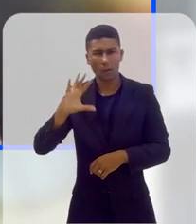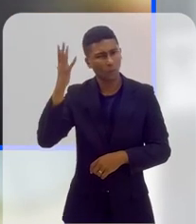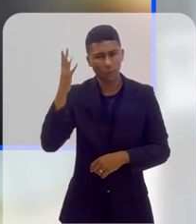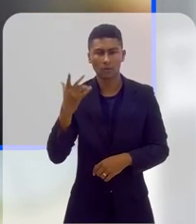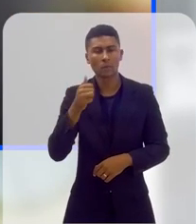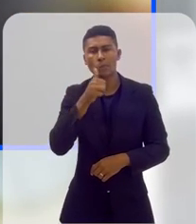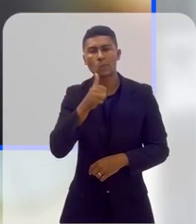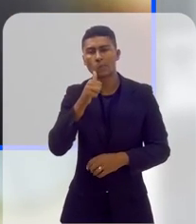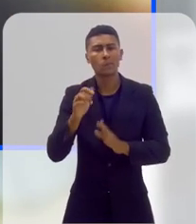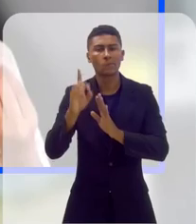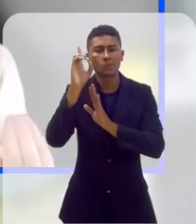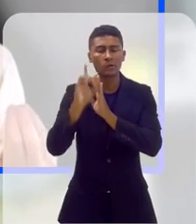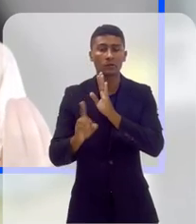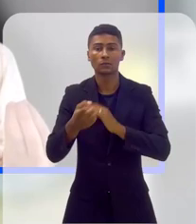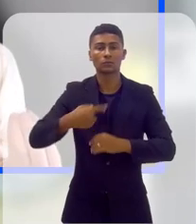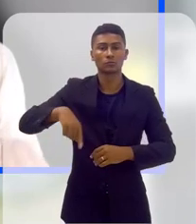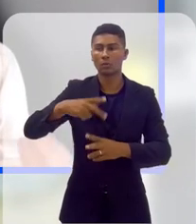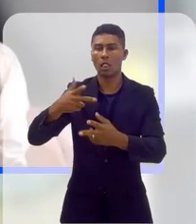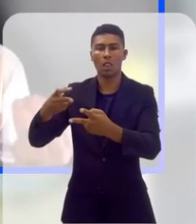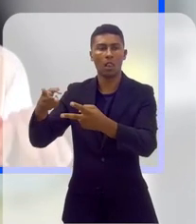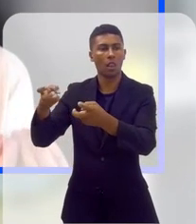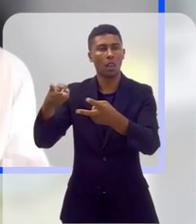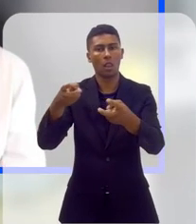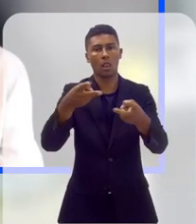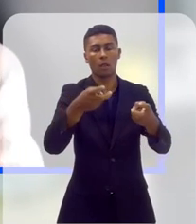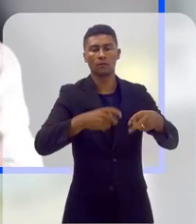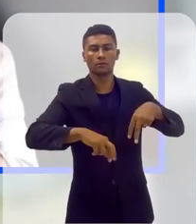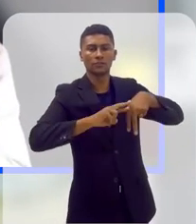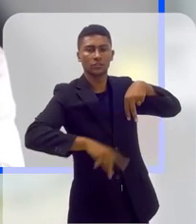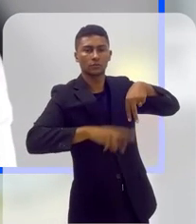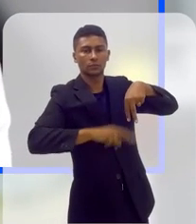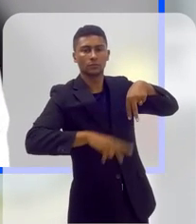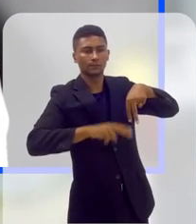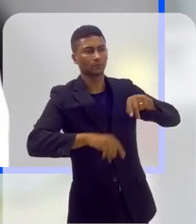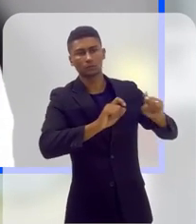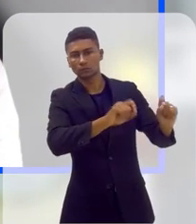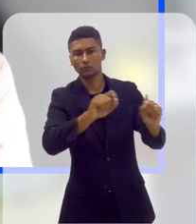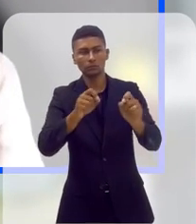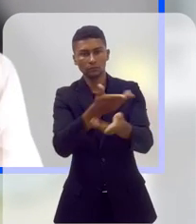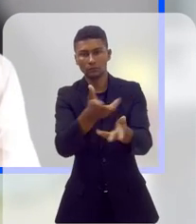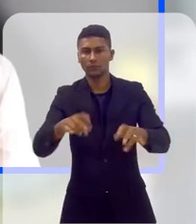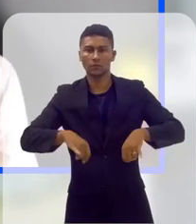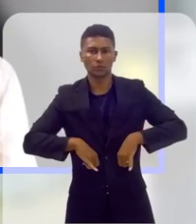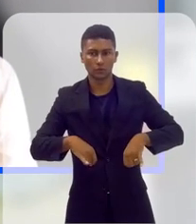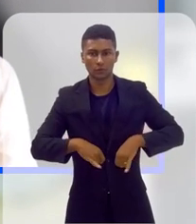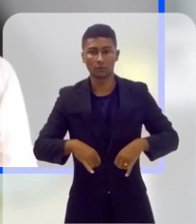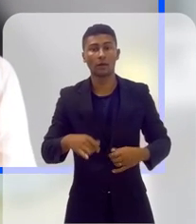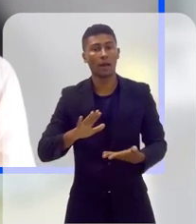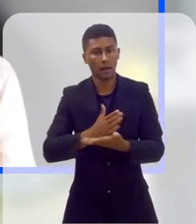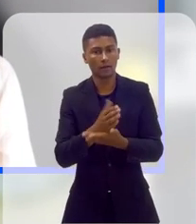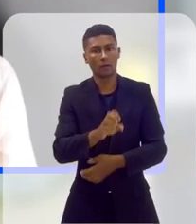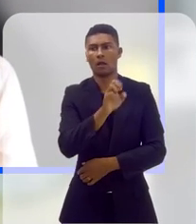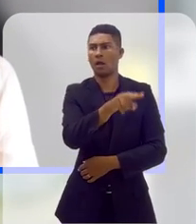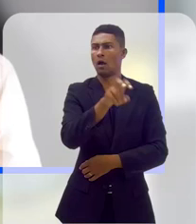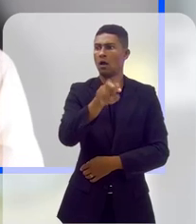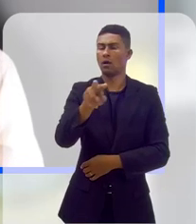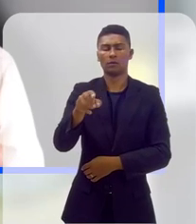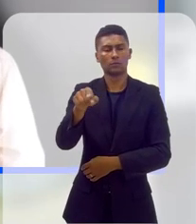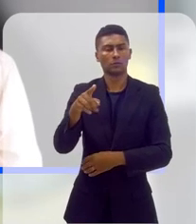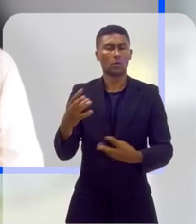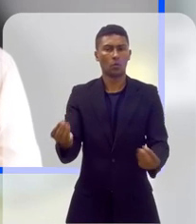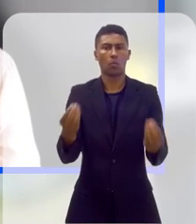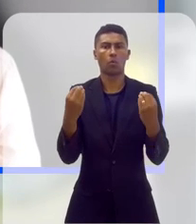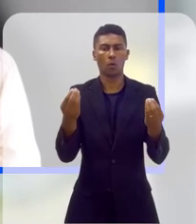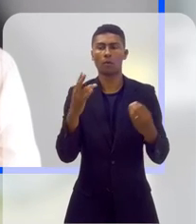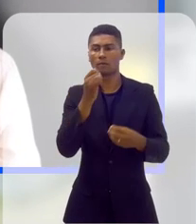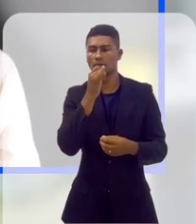olha e vê que absurdo, como é que eu posso formar um médico, como é que eu posso formar um funcionário público ou alguém